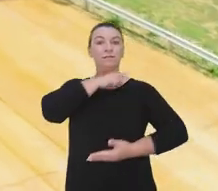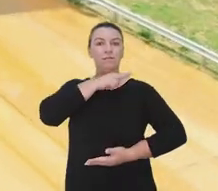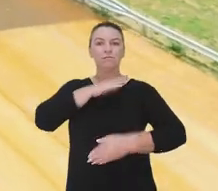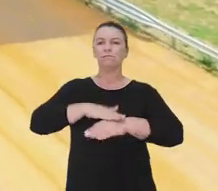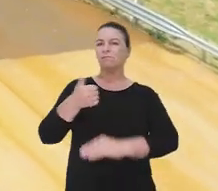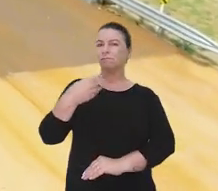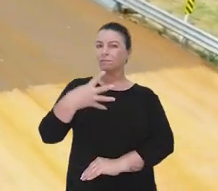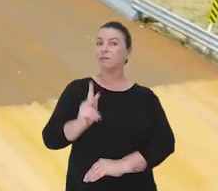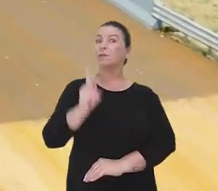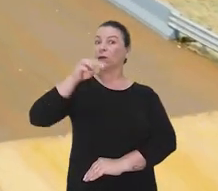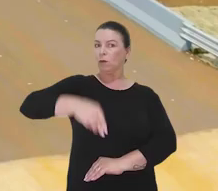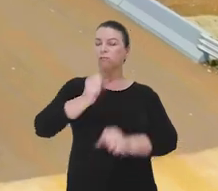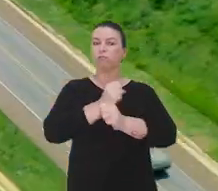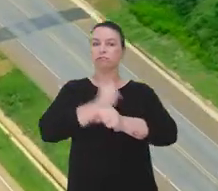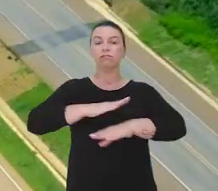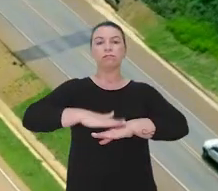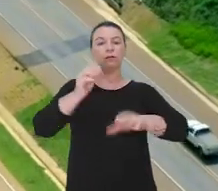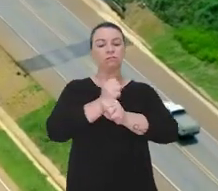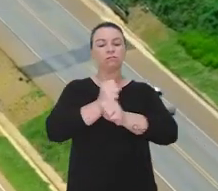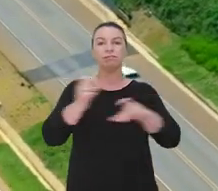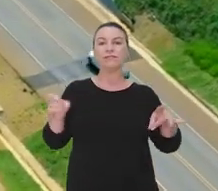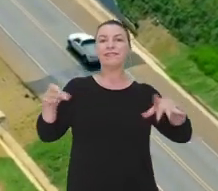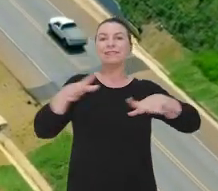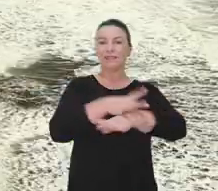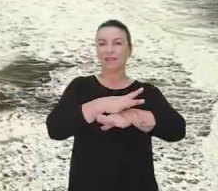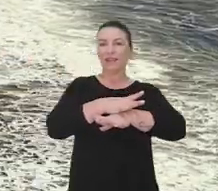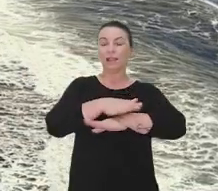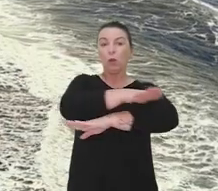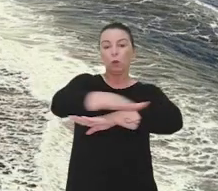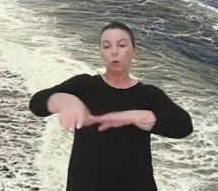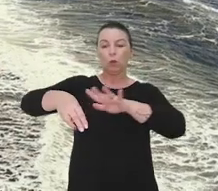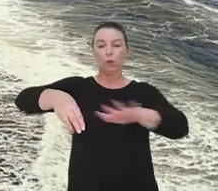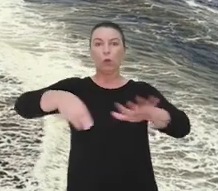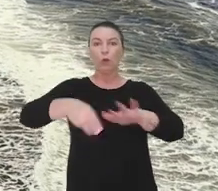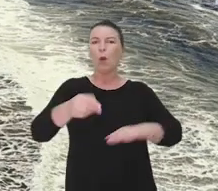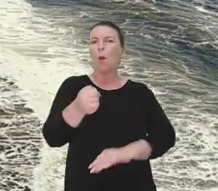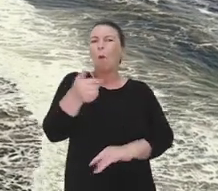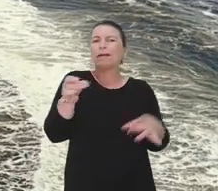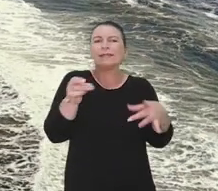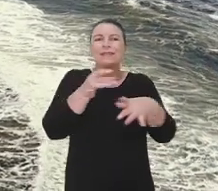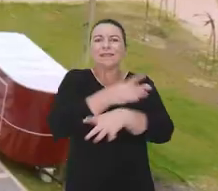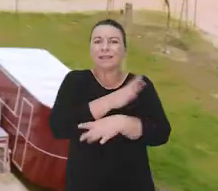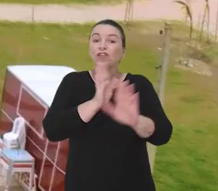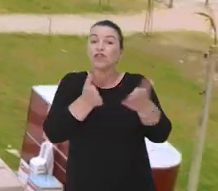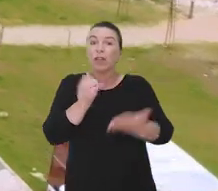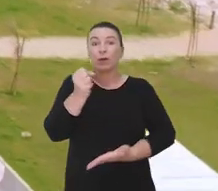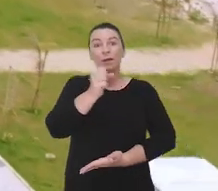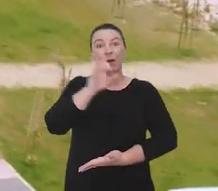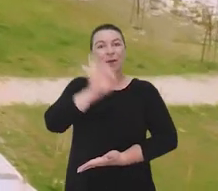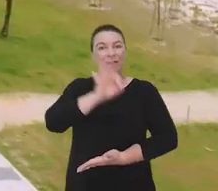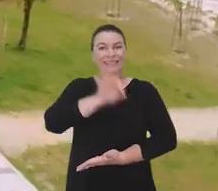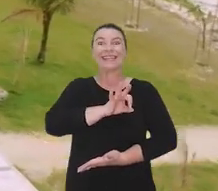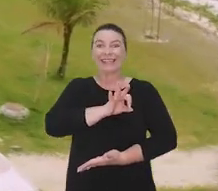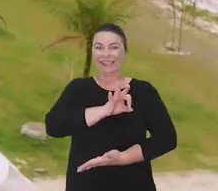São mais de 14 quilômetros de construção. Mais uma obra concluída. E a expansão da Olha de Matinhos está no finalzinho e chega a